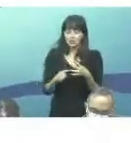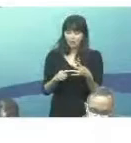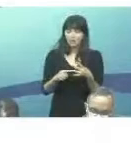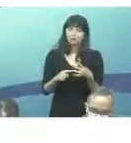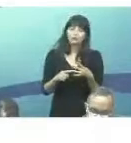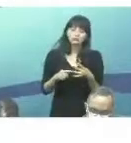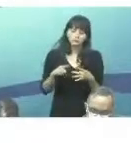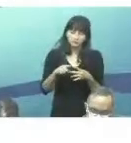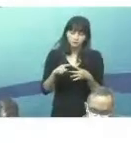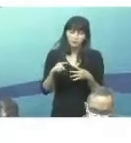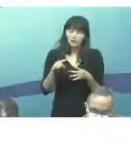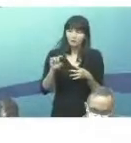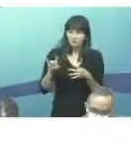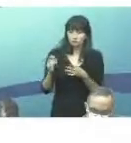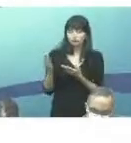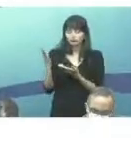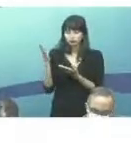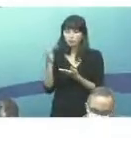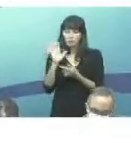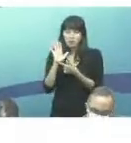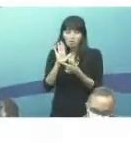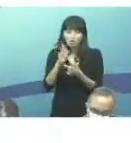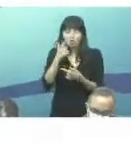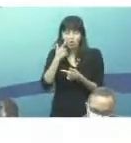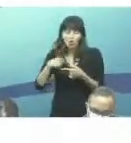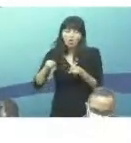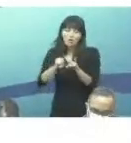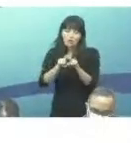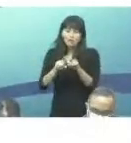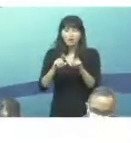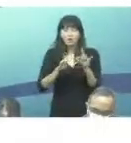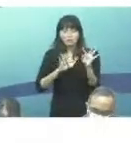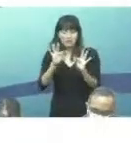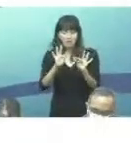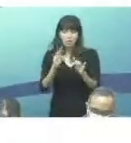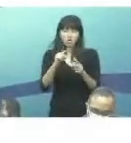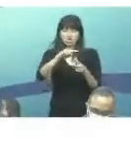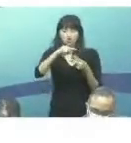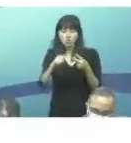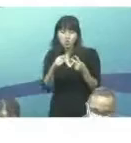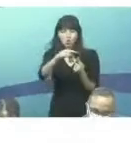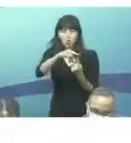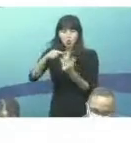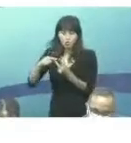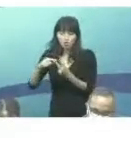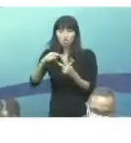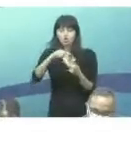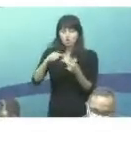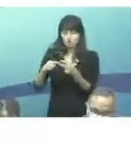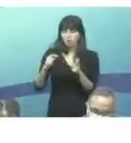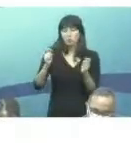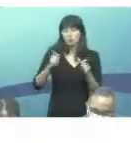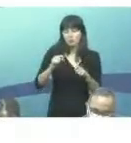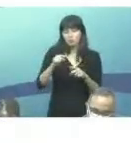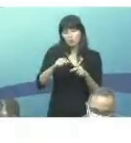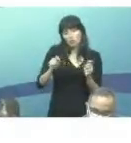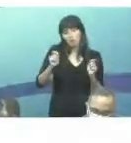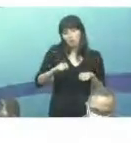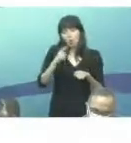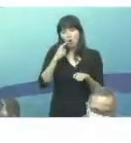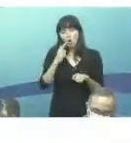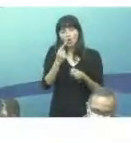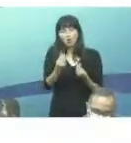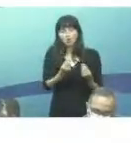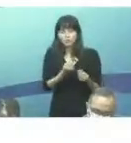e etambutol. E temos o tratamento, tanto em duas formulações, de rifampicina e isoniazida, tanto na